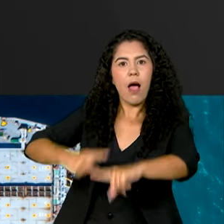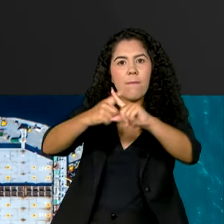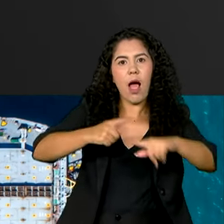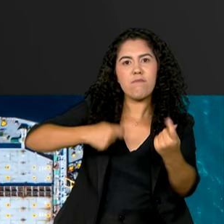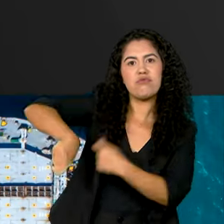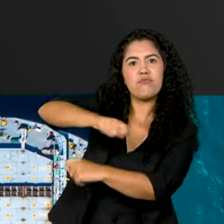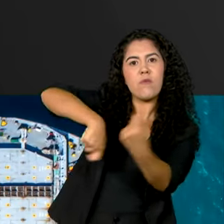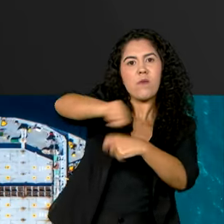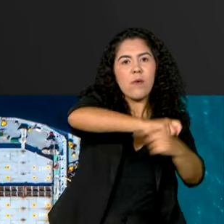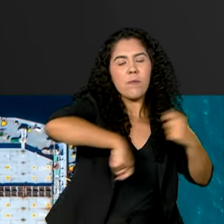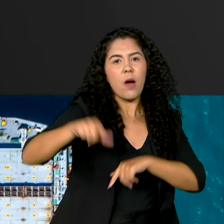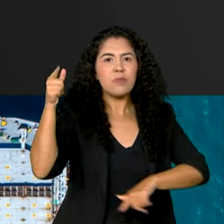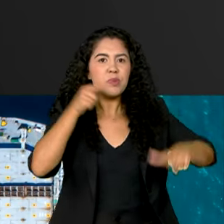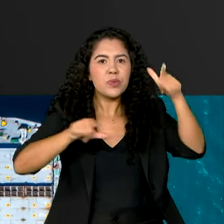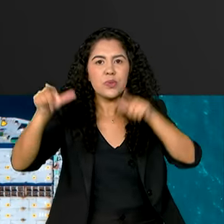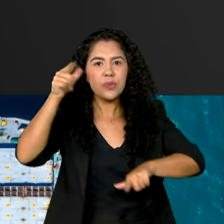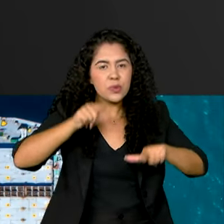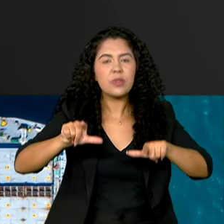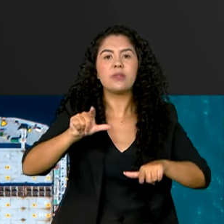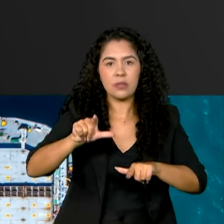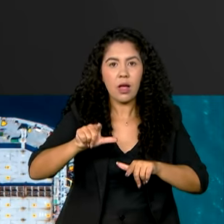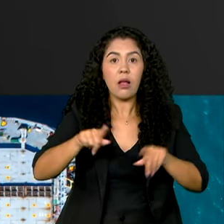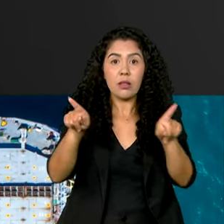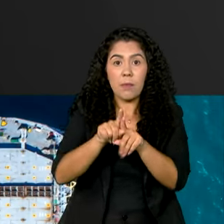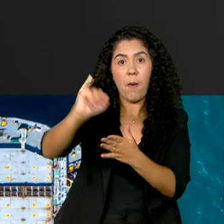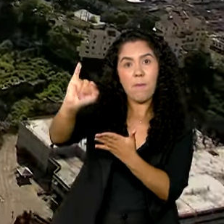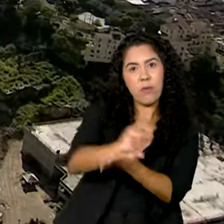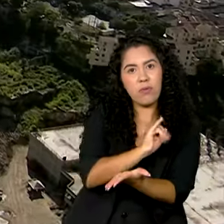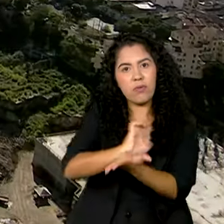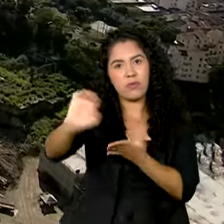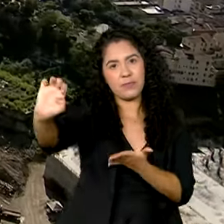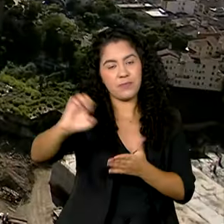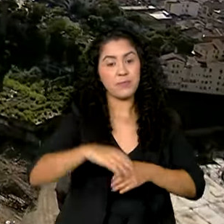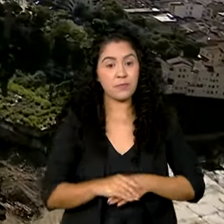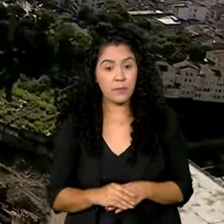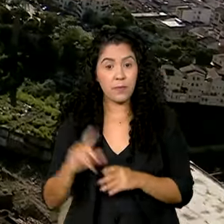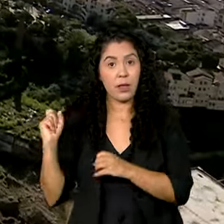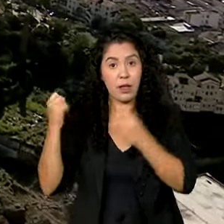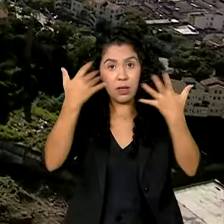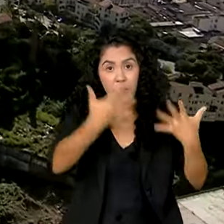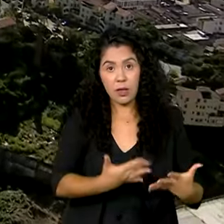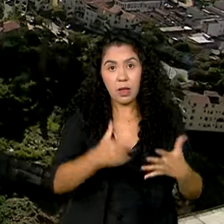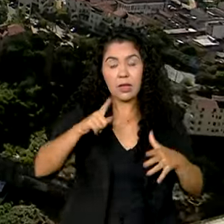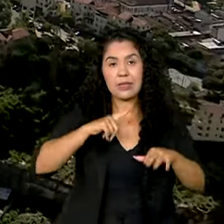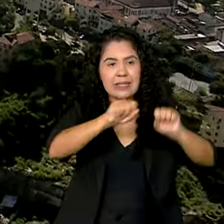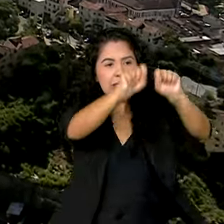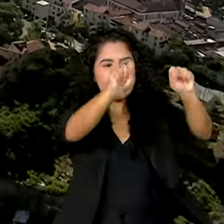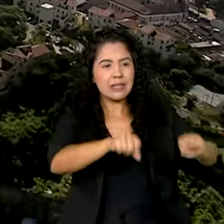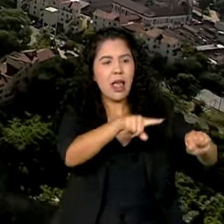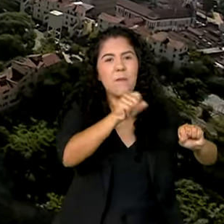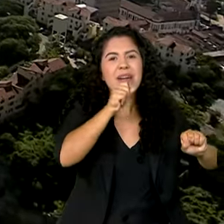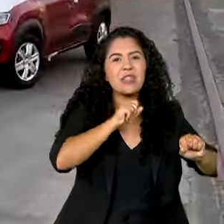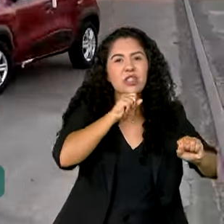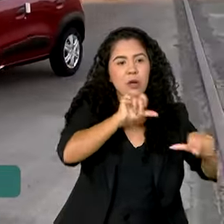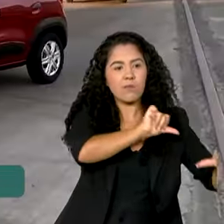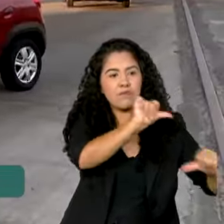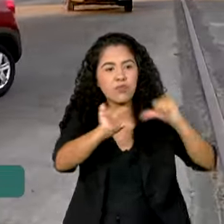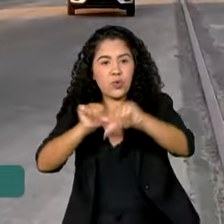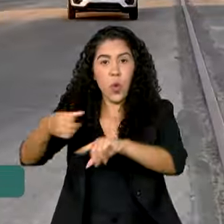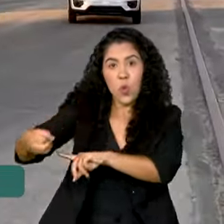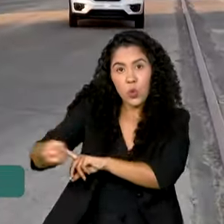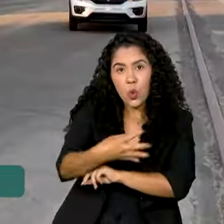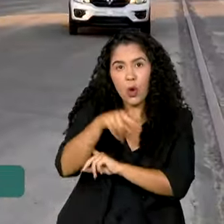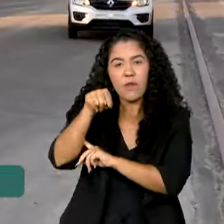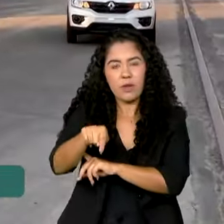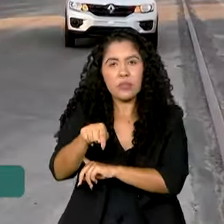ganhos financeiros para os exportadores e importadores. A migração do antigo sistema para o atual deve